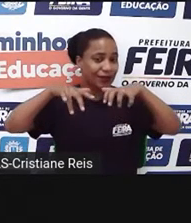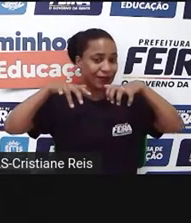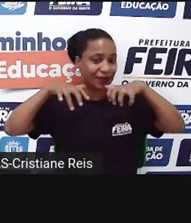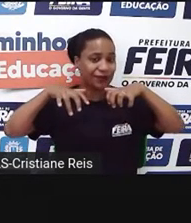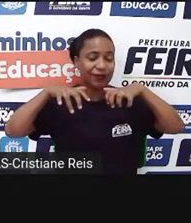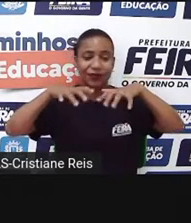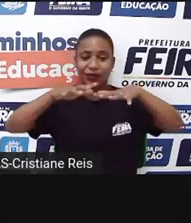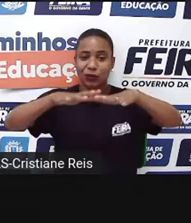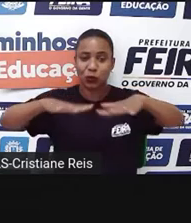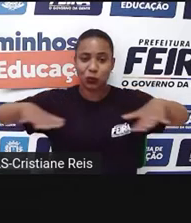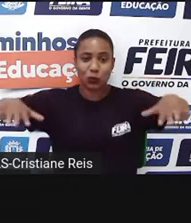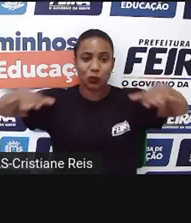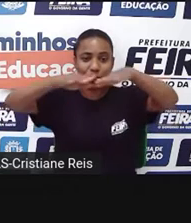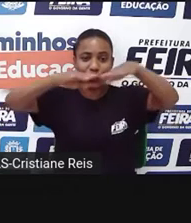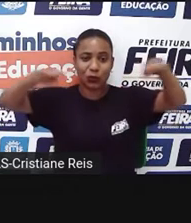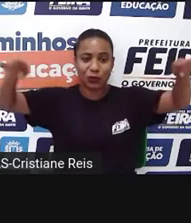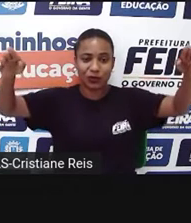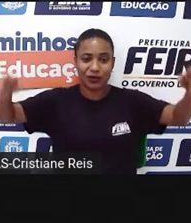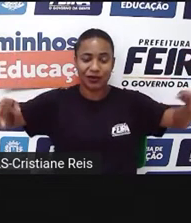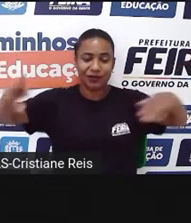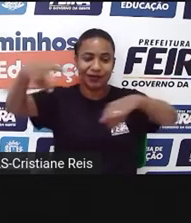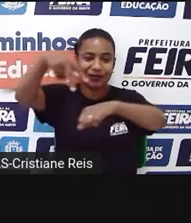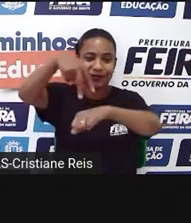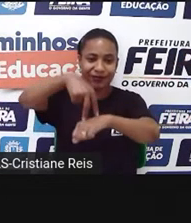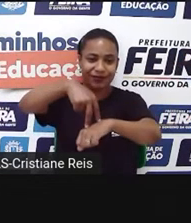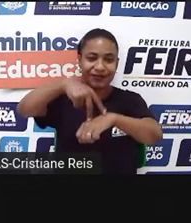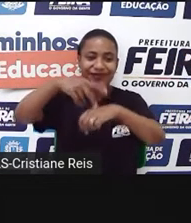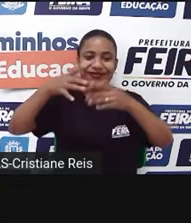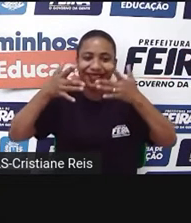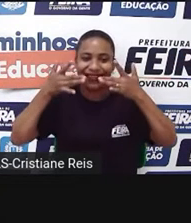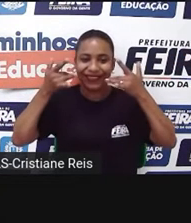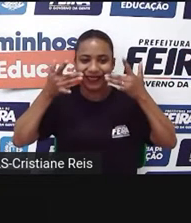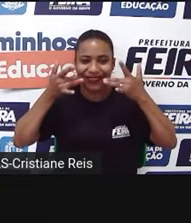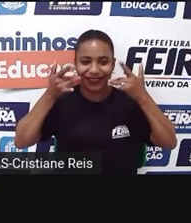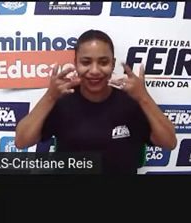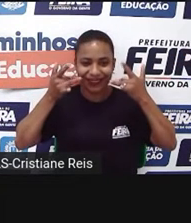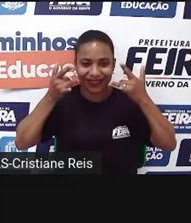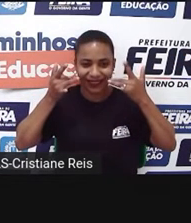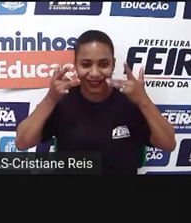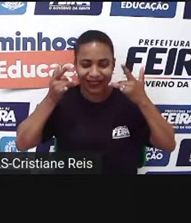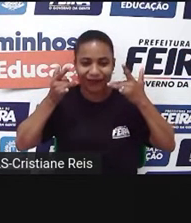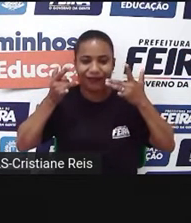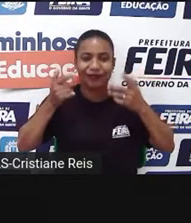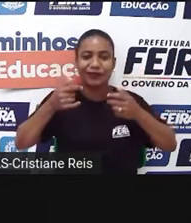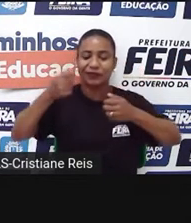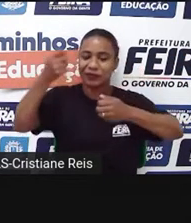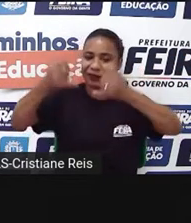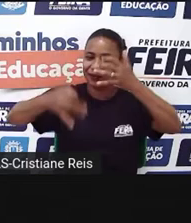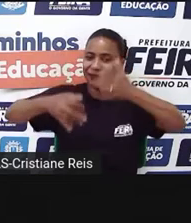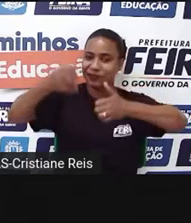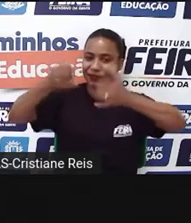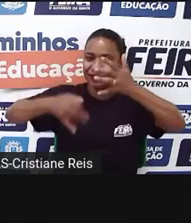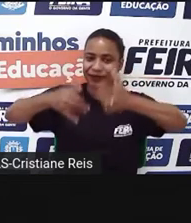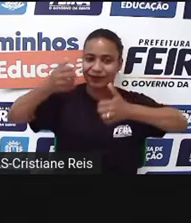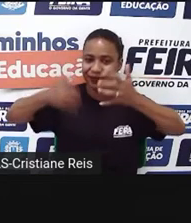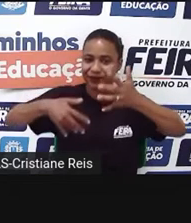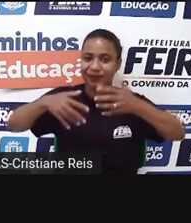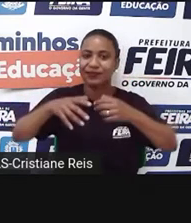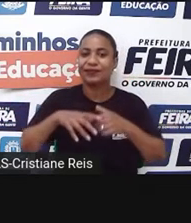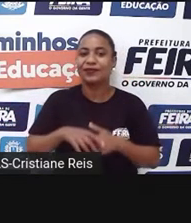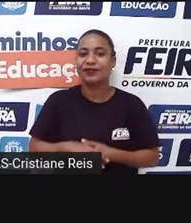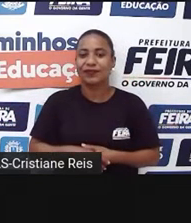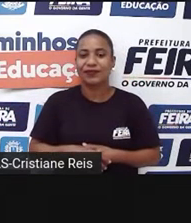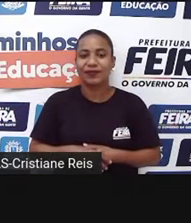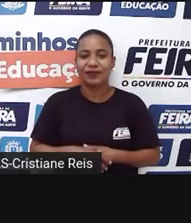representa, que expressa tudo o que vai acontecer durante a exibição da peça teatral.